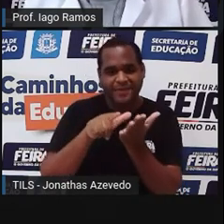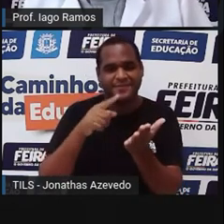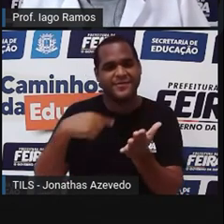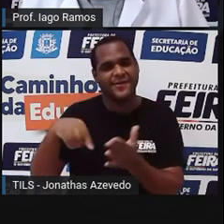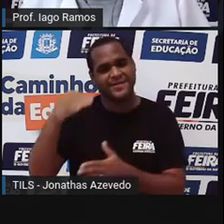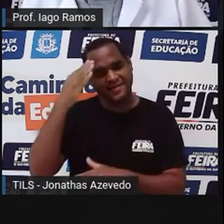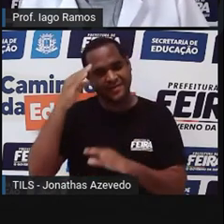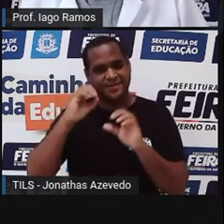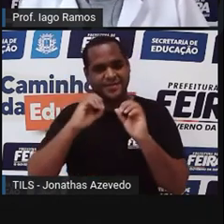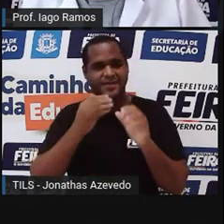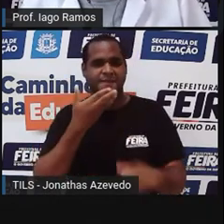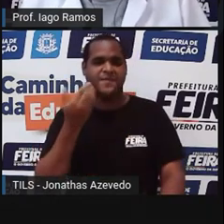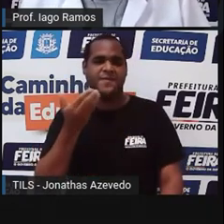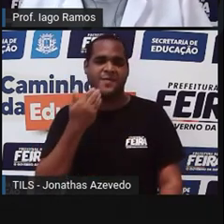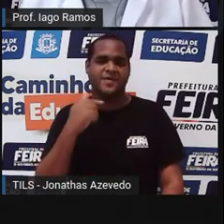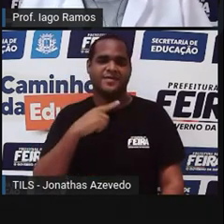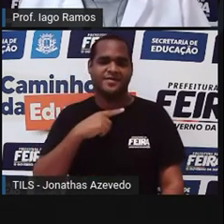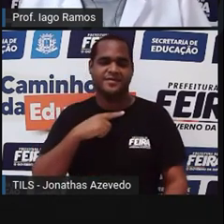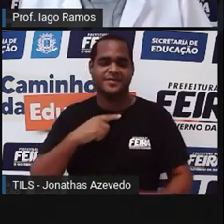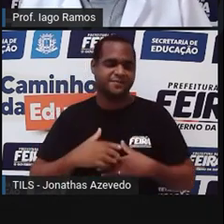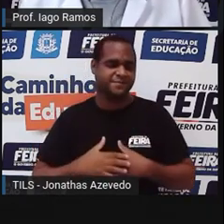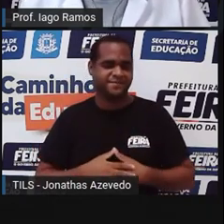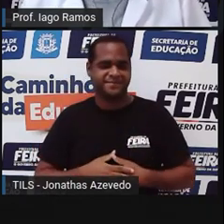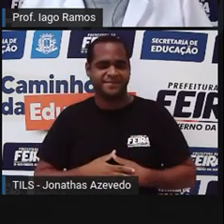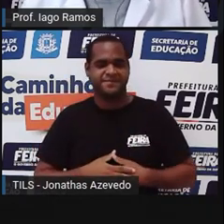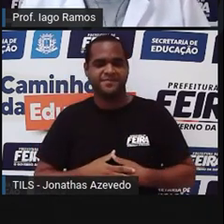entender melhor. Olha só. Bom,